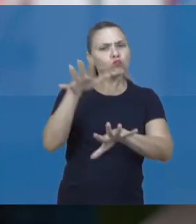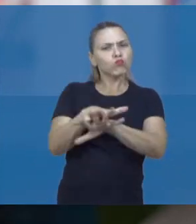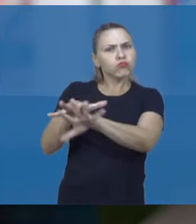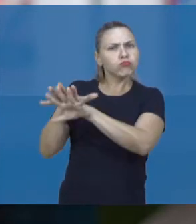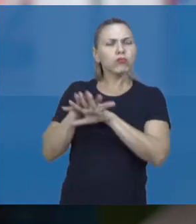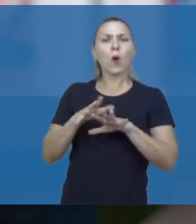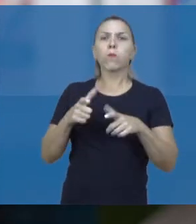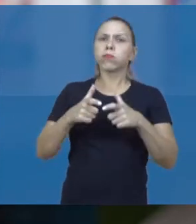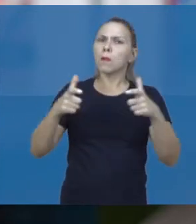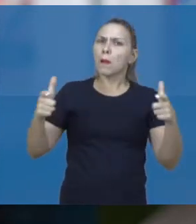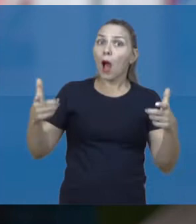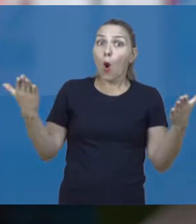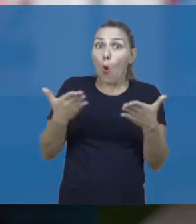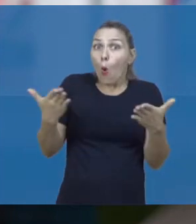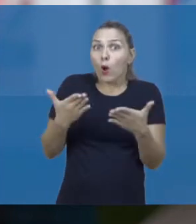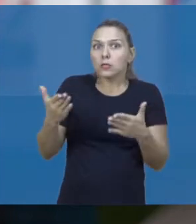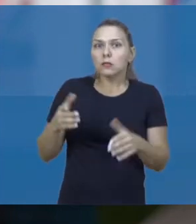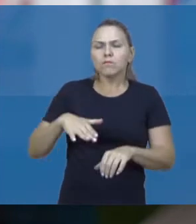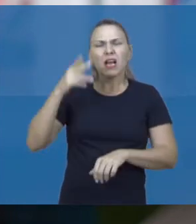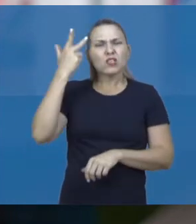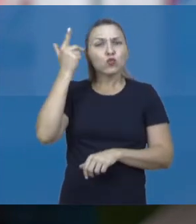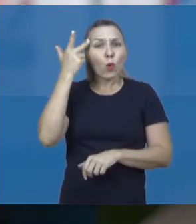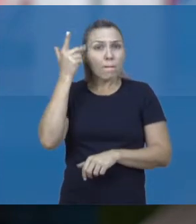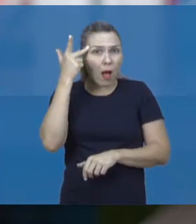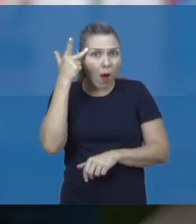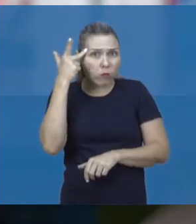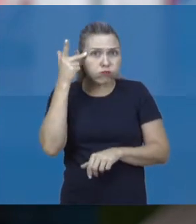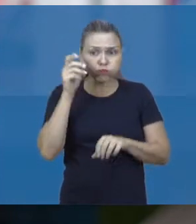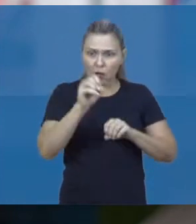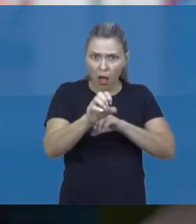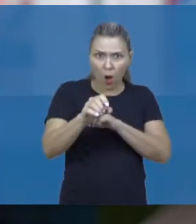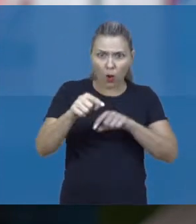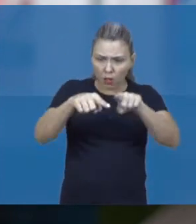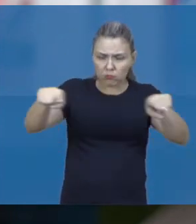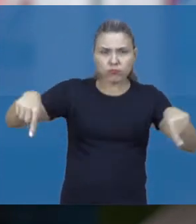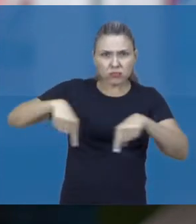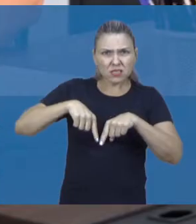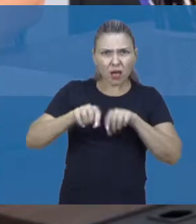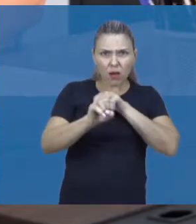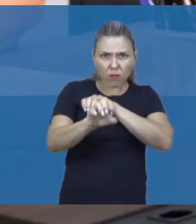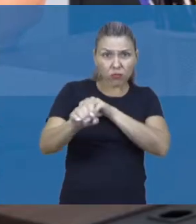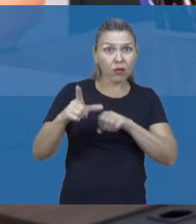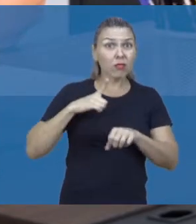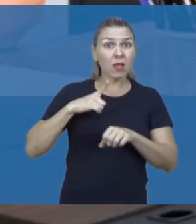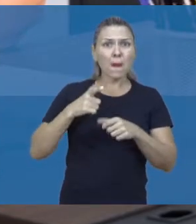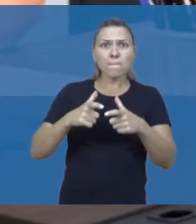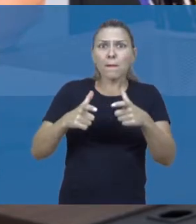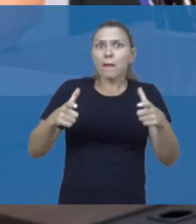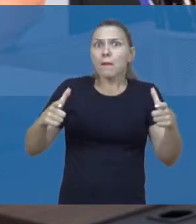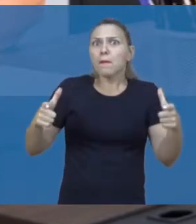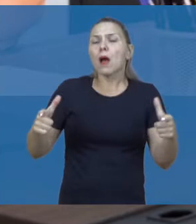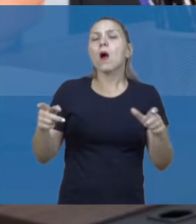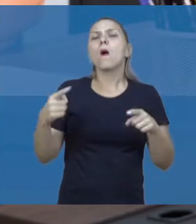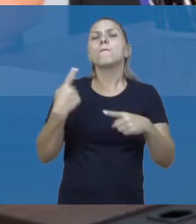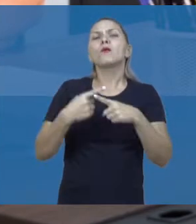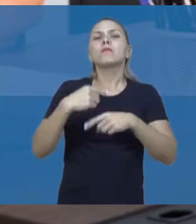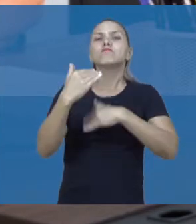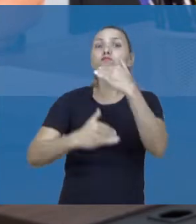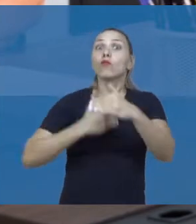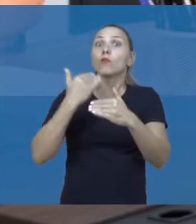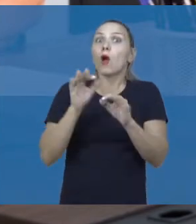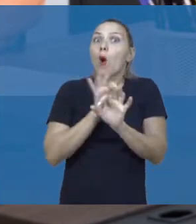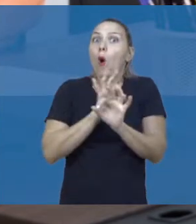público nas salas comuns do ensino regular. Por quê? Porque houve um investimento muito grande. A proposta da BNCC é que todos